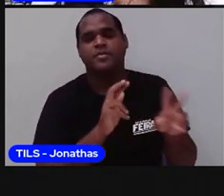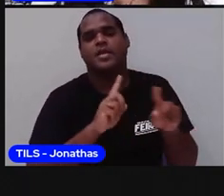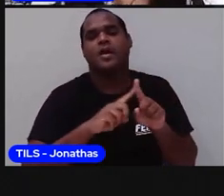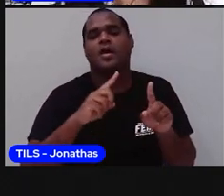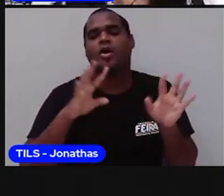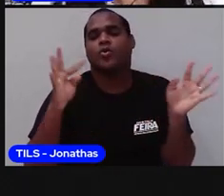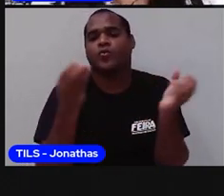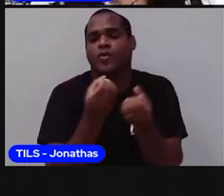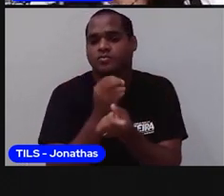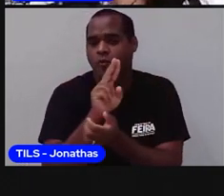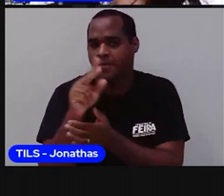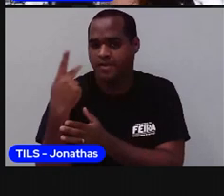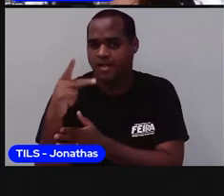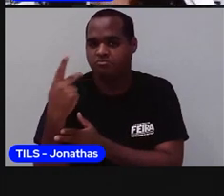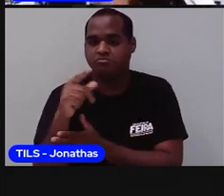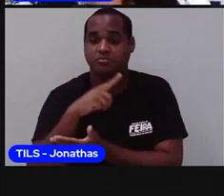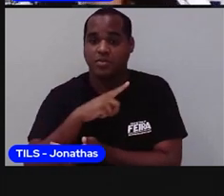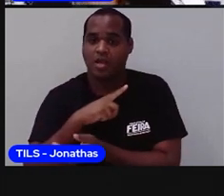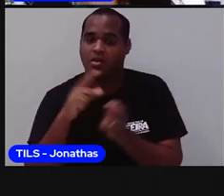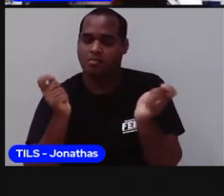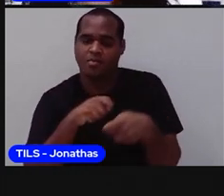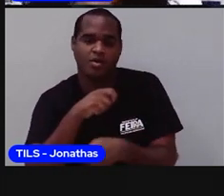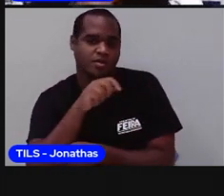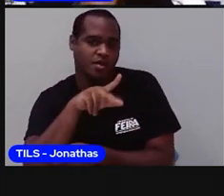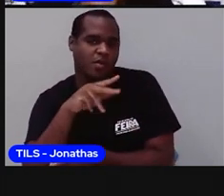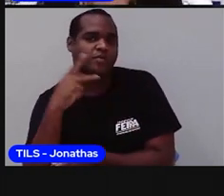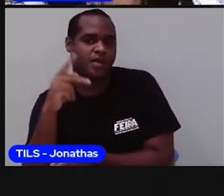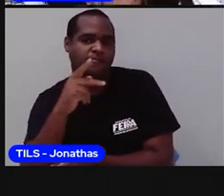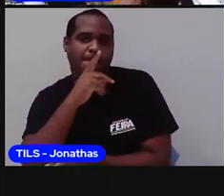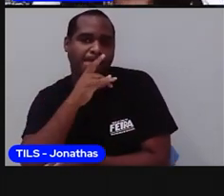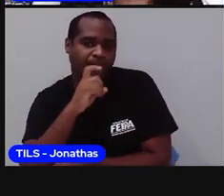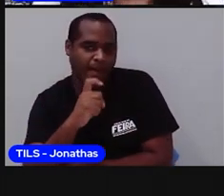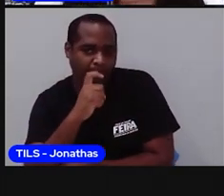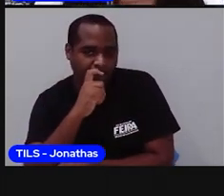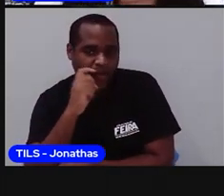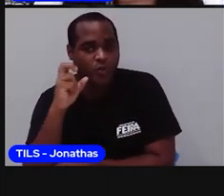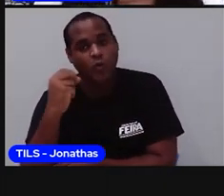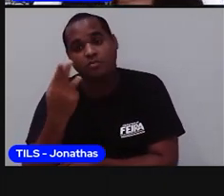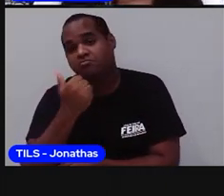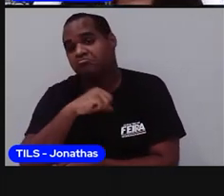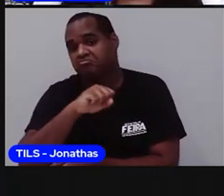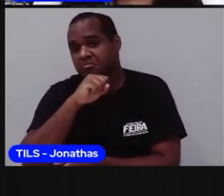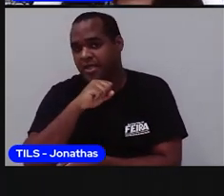quase todo mundo tem. Pode ser irmã do pai ou da mãe.